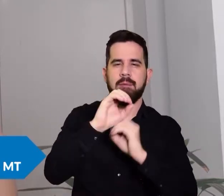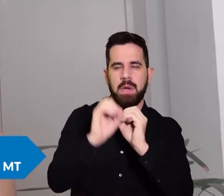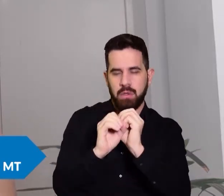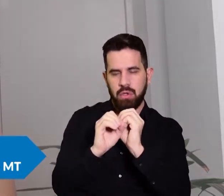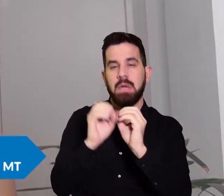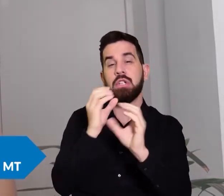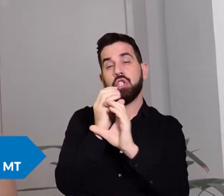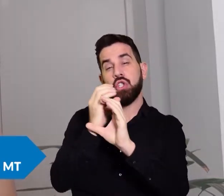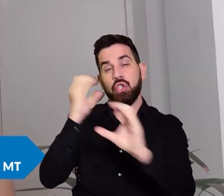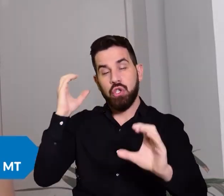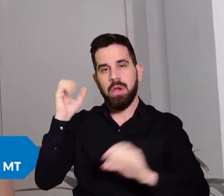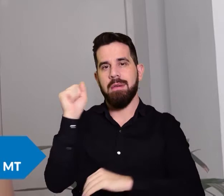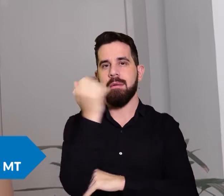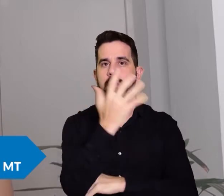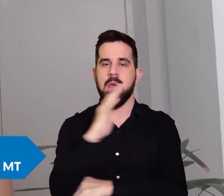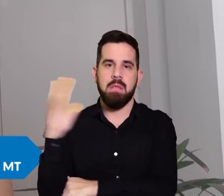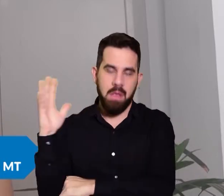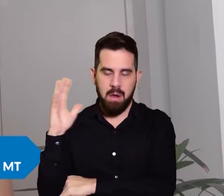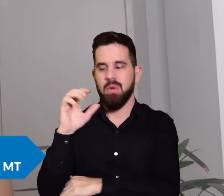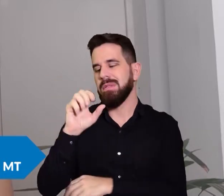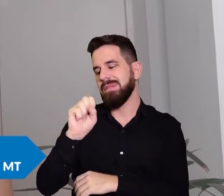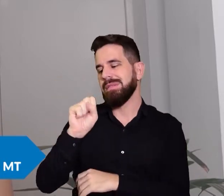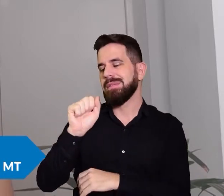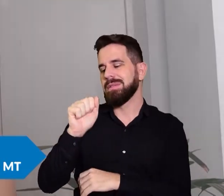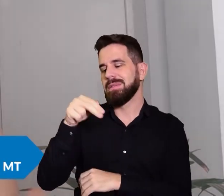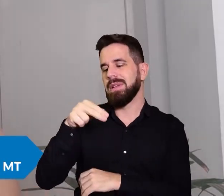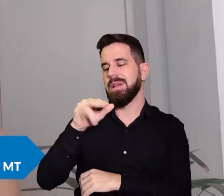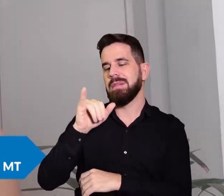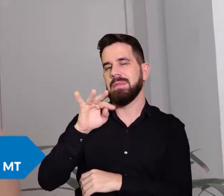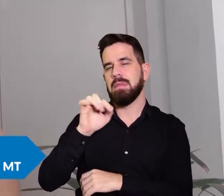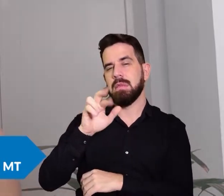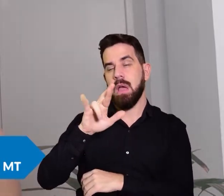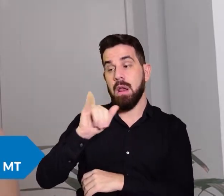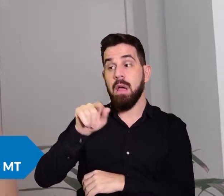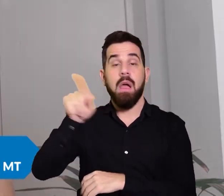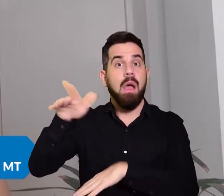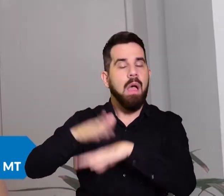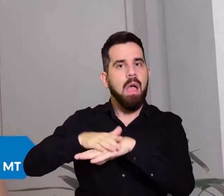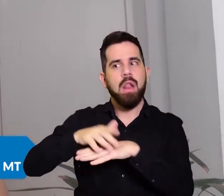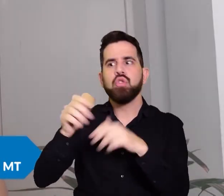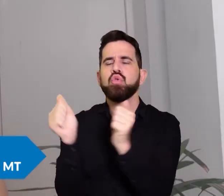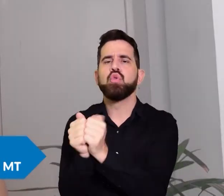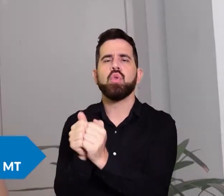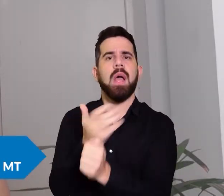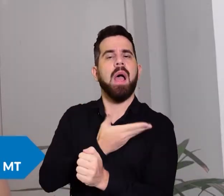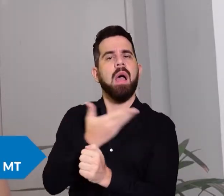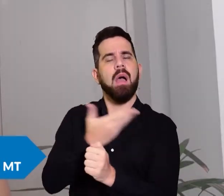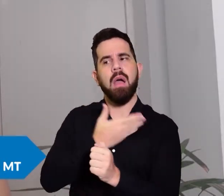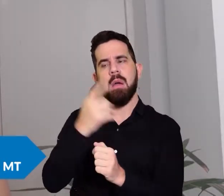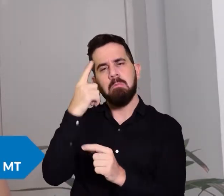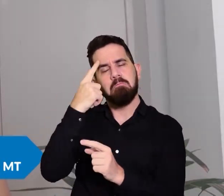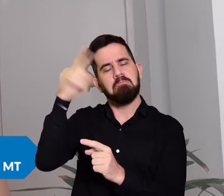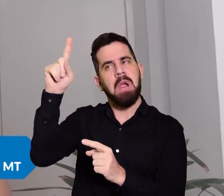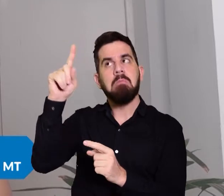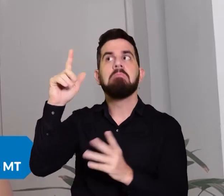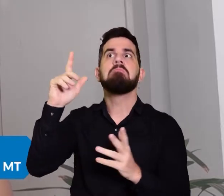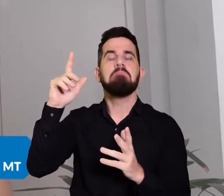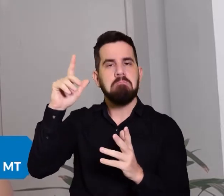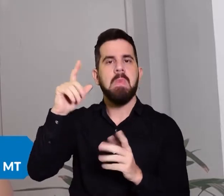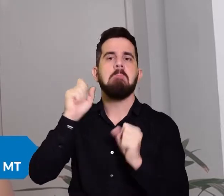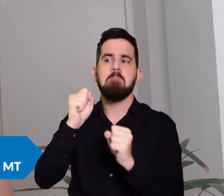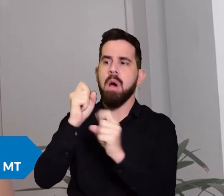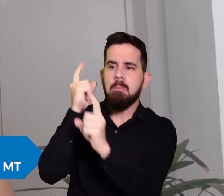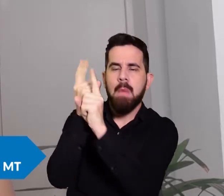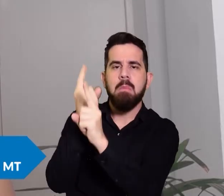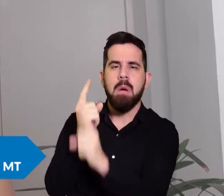forma clara informações sobre a covid-19, como o número de casos e de pessoas testadas na cidade onde ele cresceu,